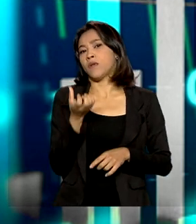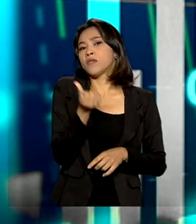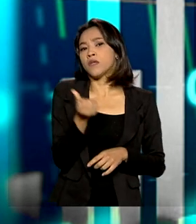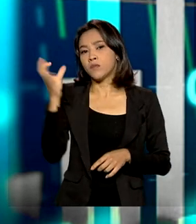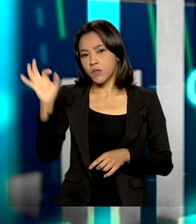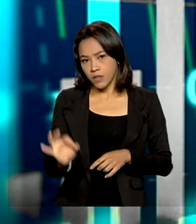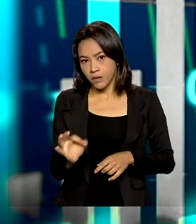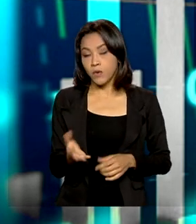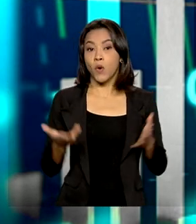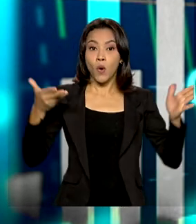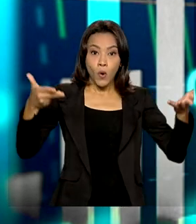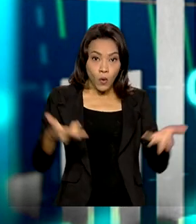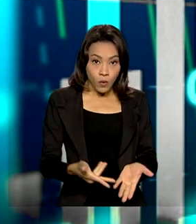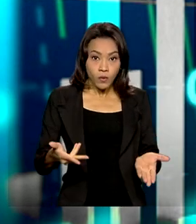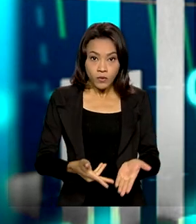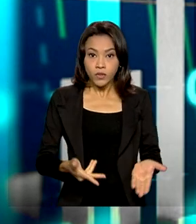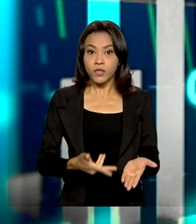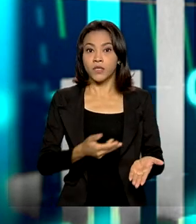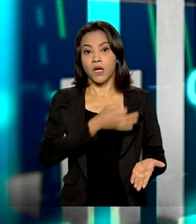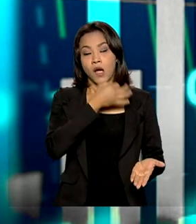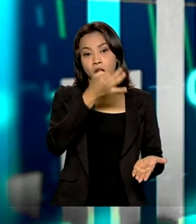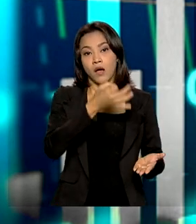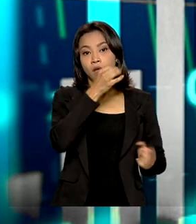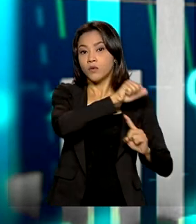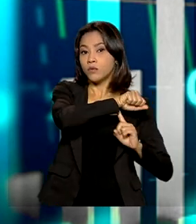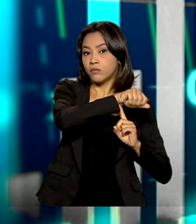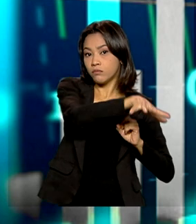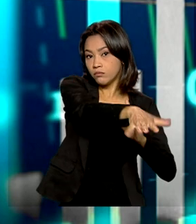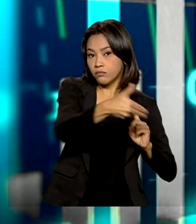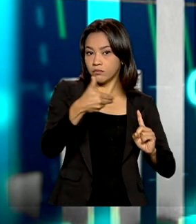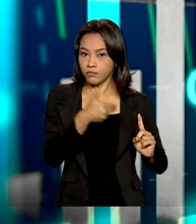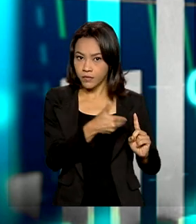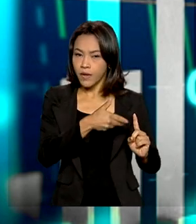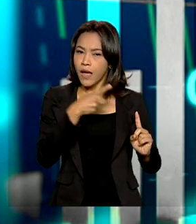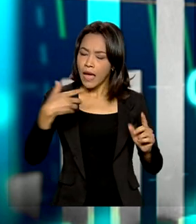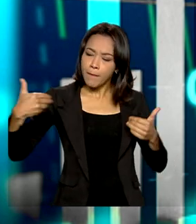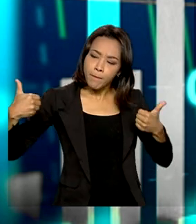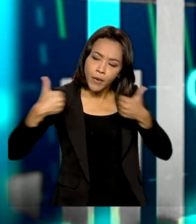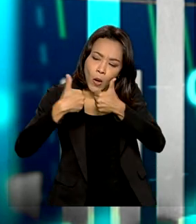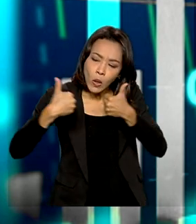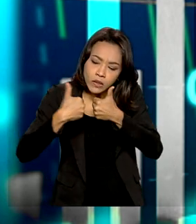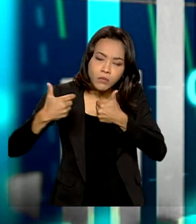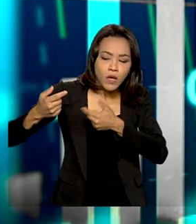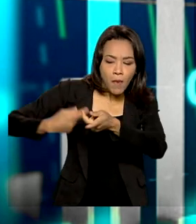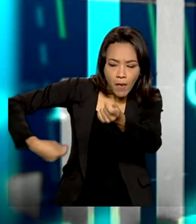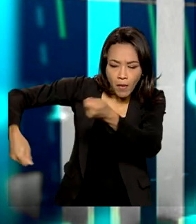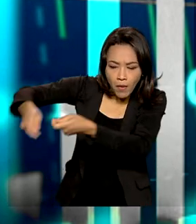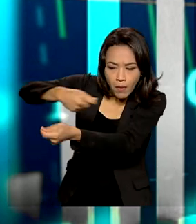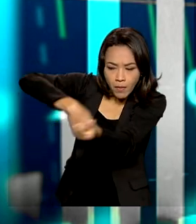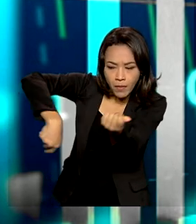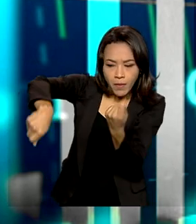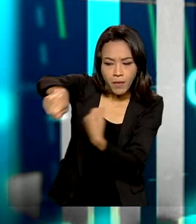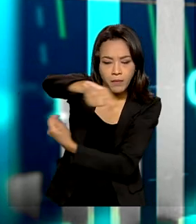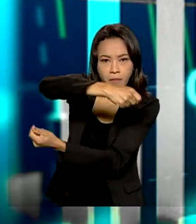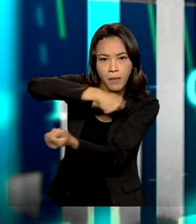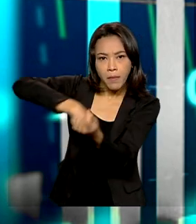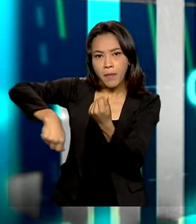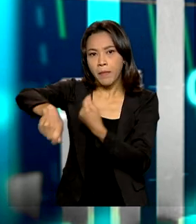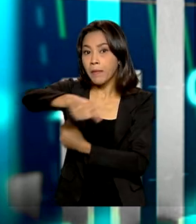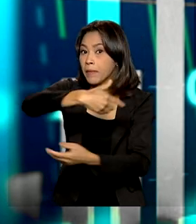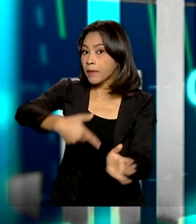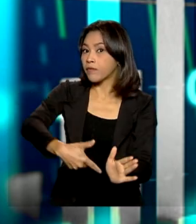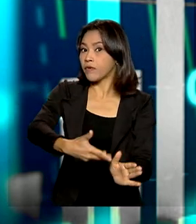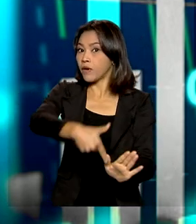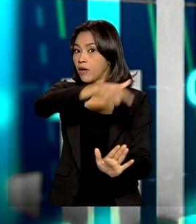expectativa ou estimativa do Banco Central, ela é muito próxima da expectativa do mercado, tal como foi revelada pela